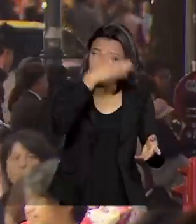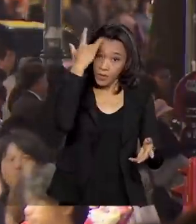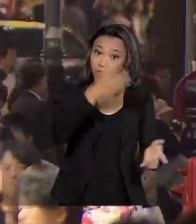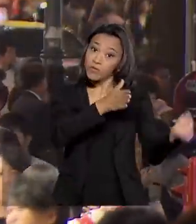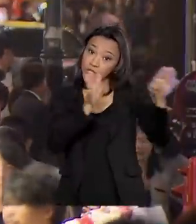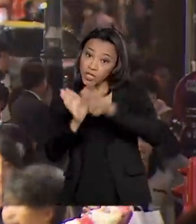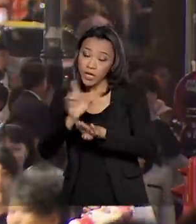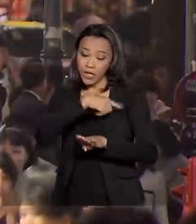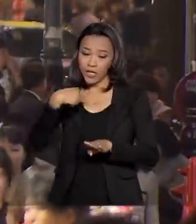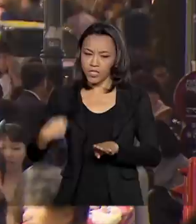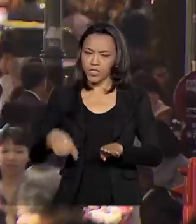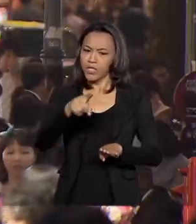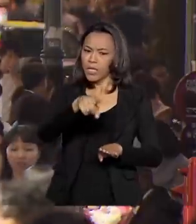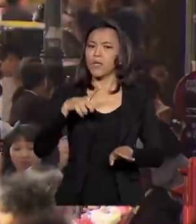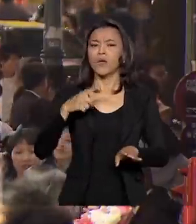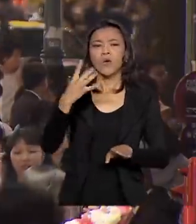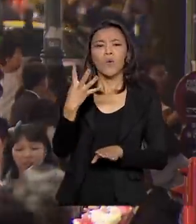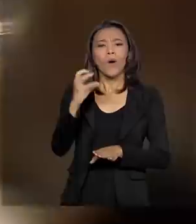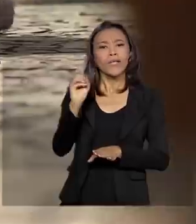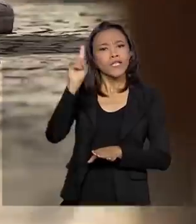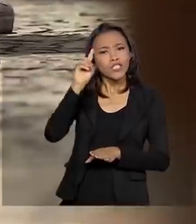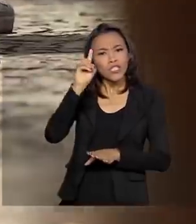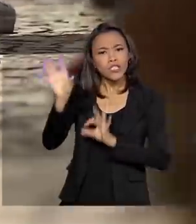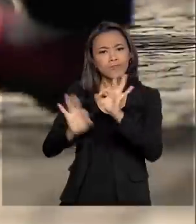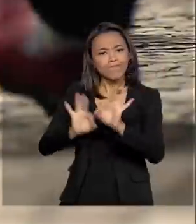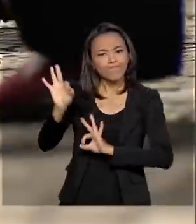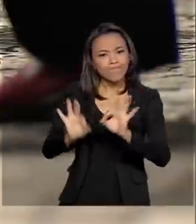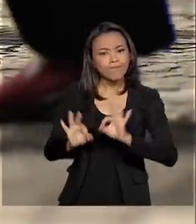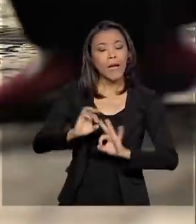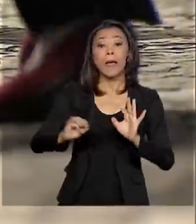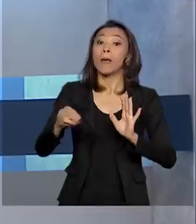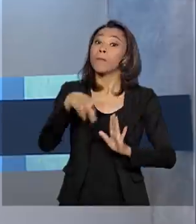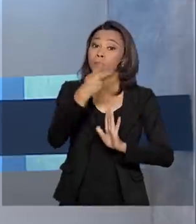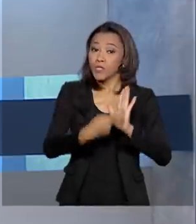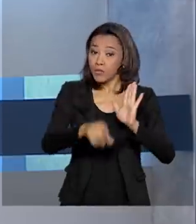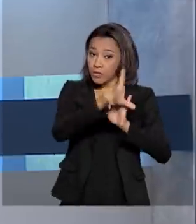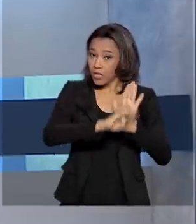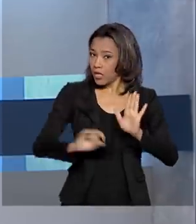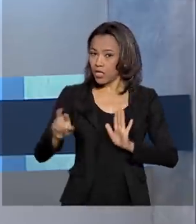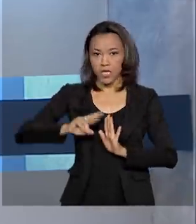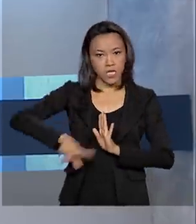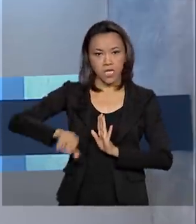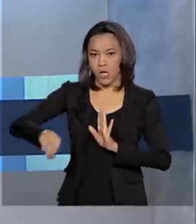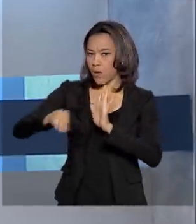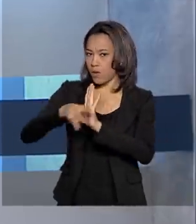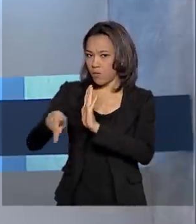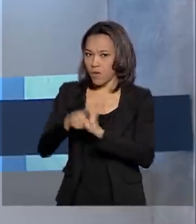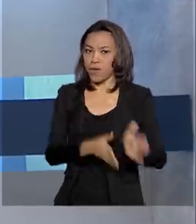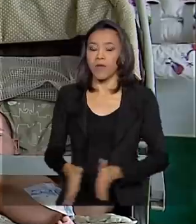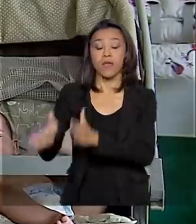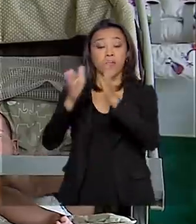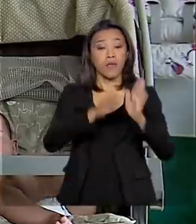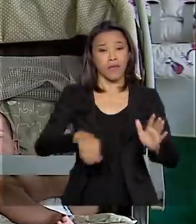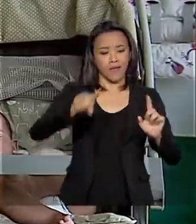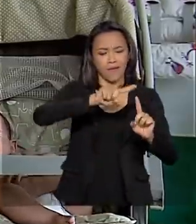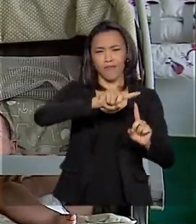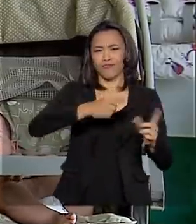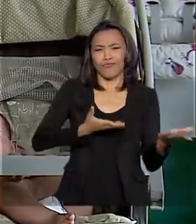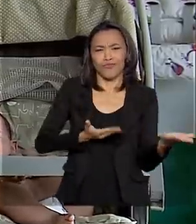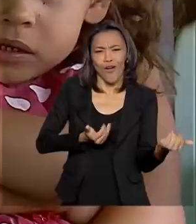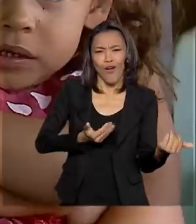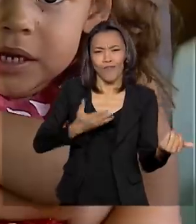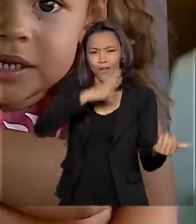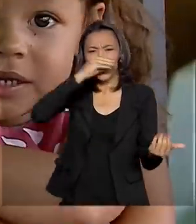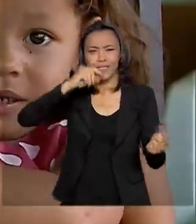devem ser definidas por projeto de lei e não mais por medida provisória. Gravidez precoce. Lançada a